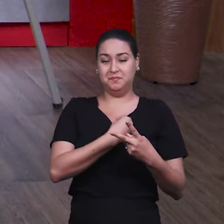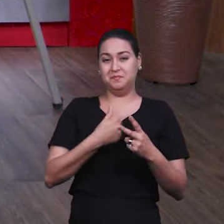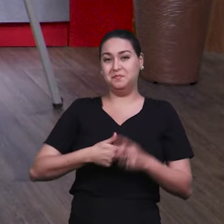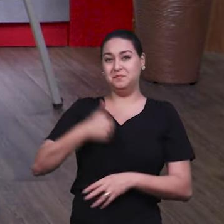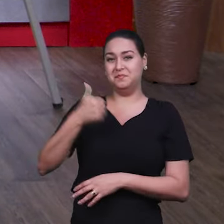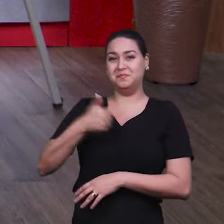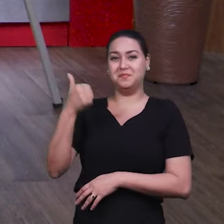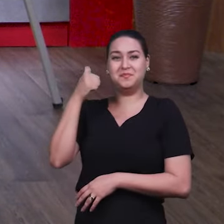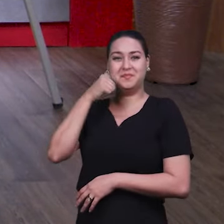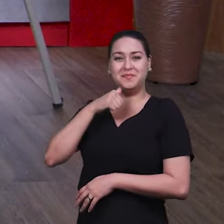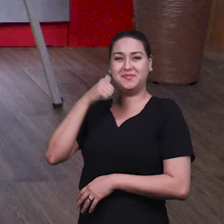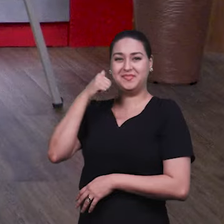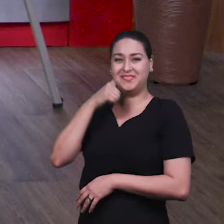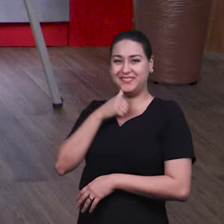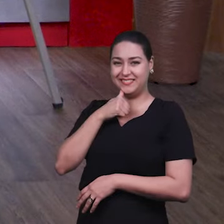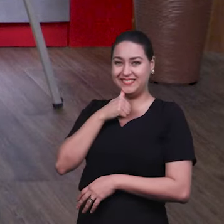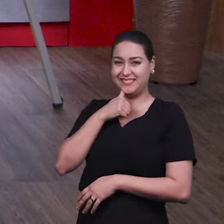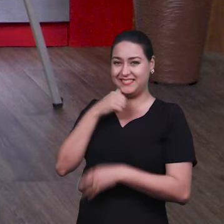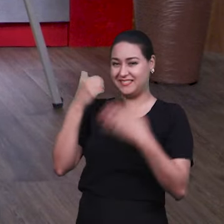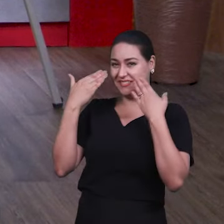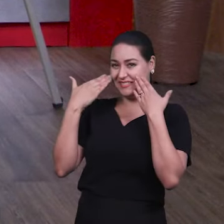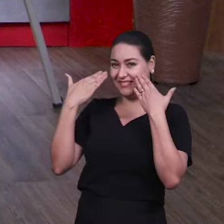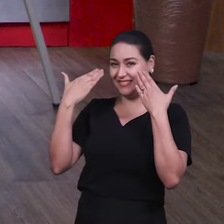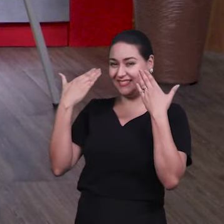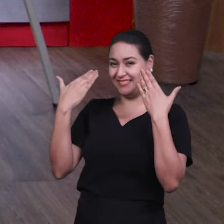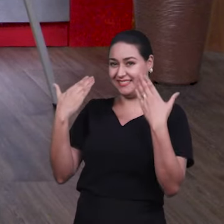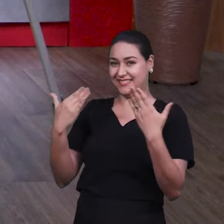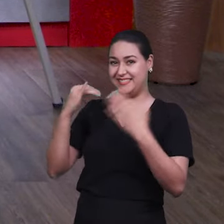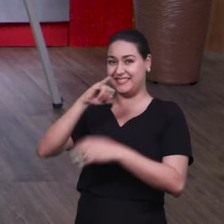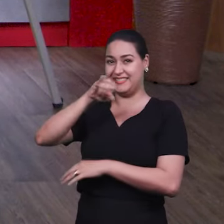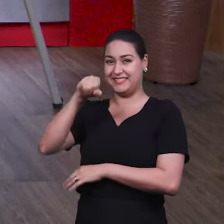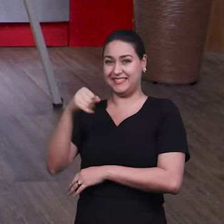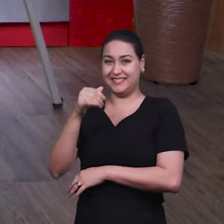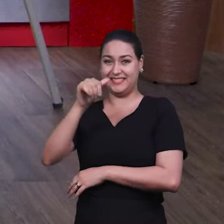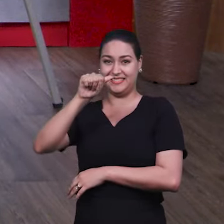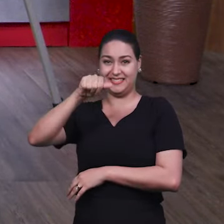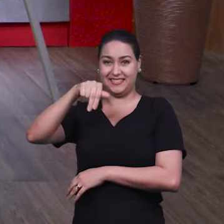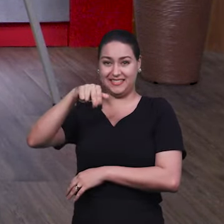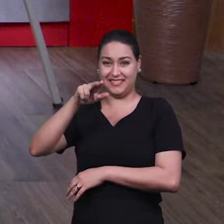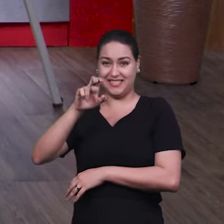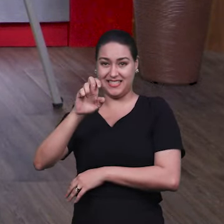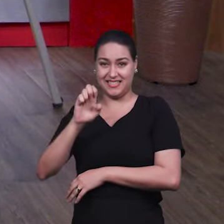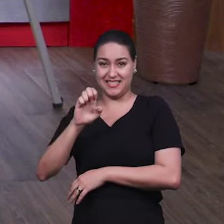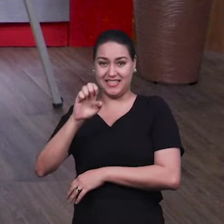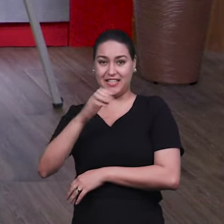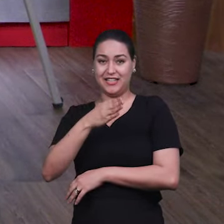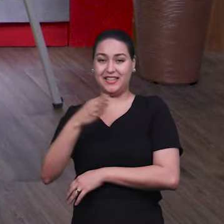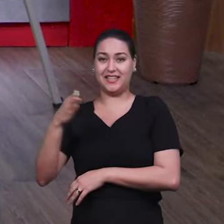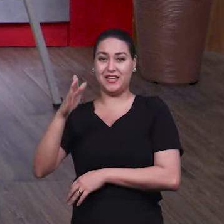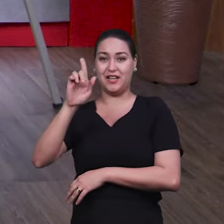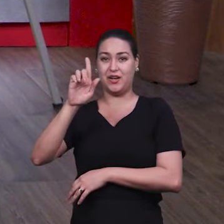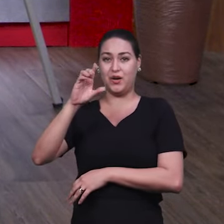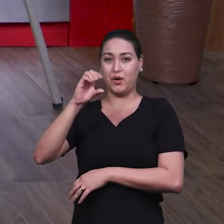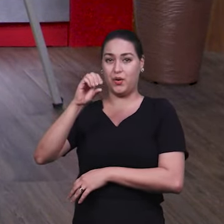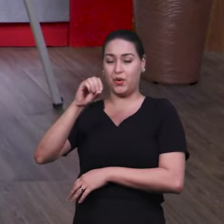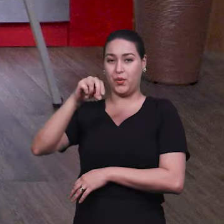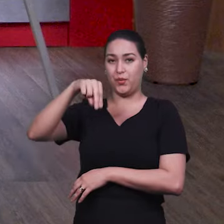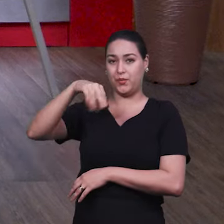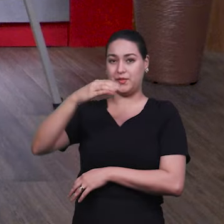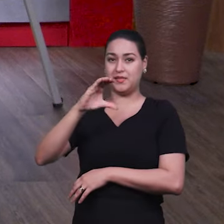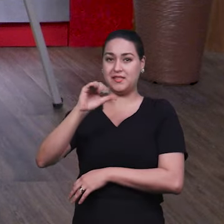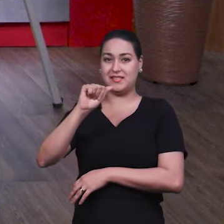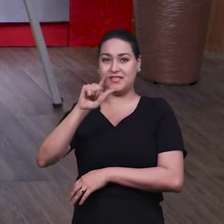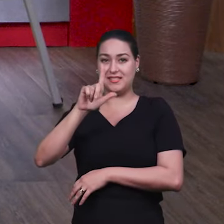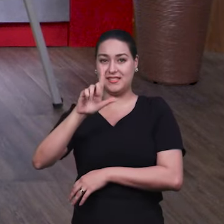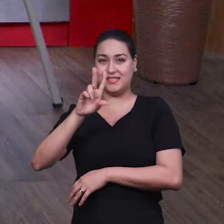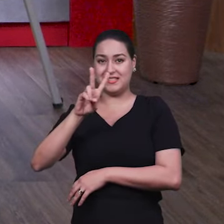Fábio? Vamos apresentar aqui primeiro a Jane, a irmã Jane Gonçalves de Oliveira. A paz do Senhor, minha irmã. A